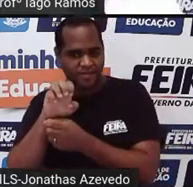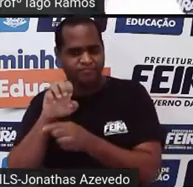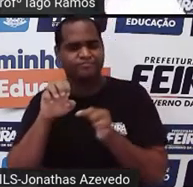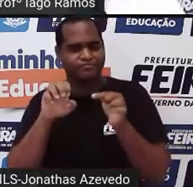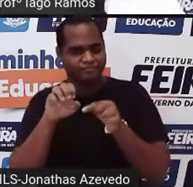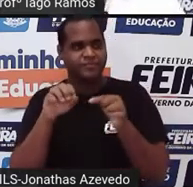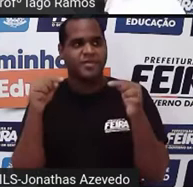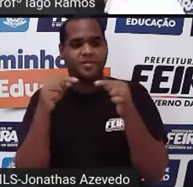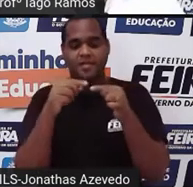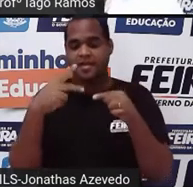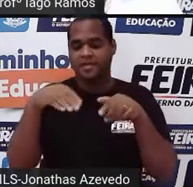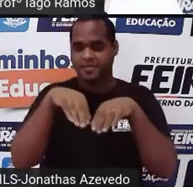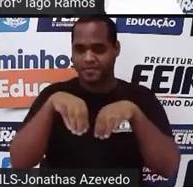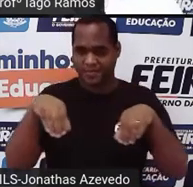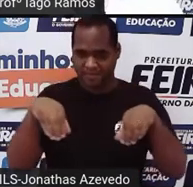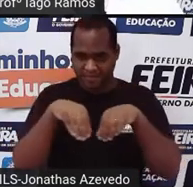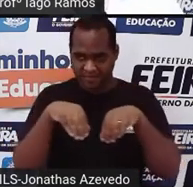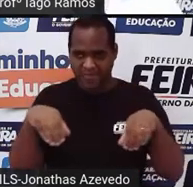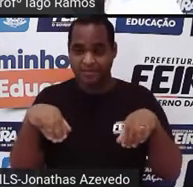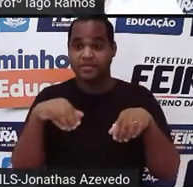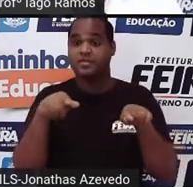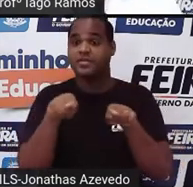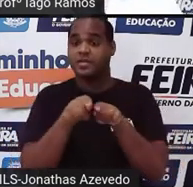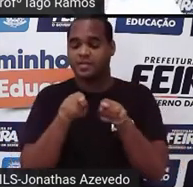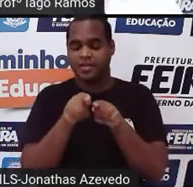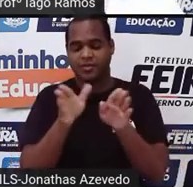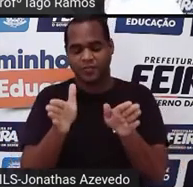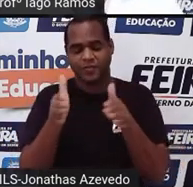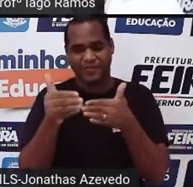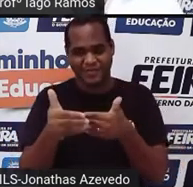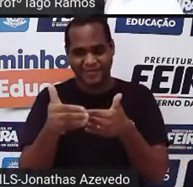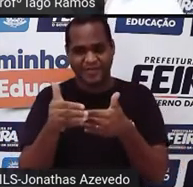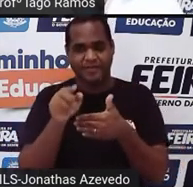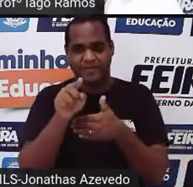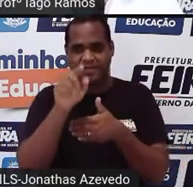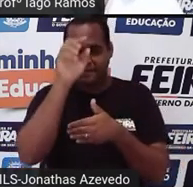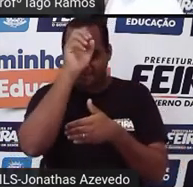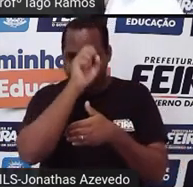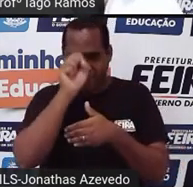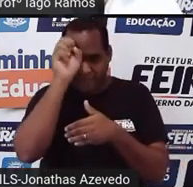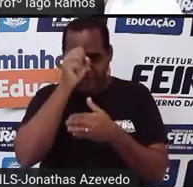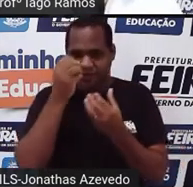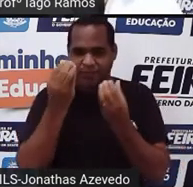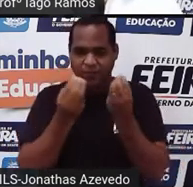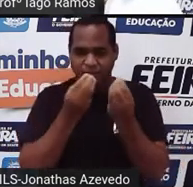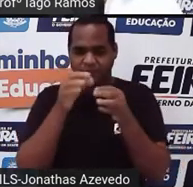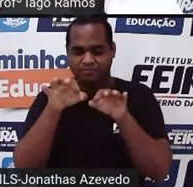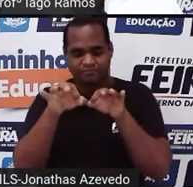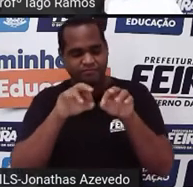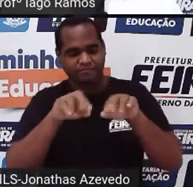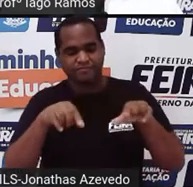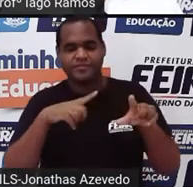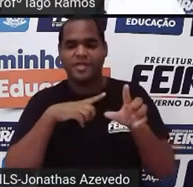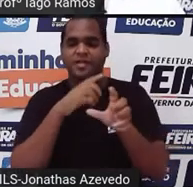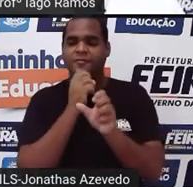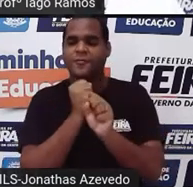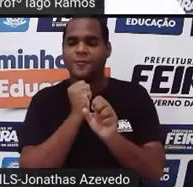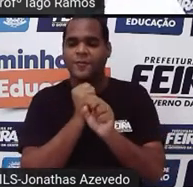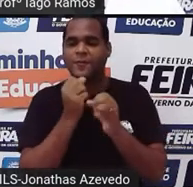paralelepípedos e cubos. A gente aprendeu como faz esse cálculo, certo?